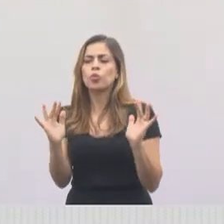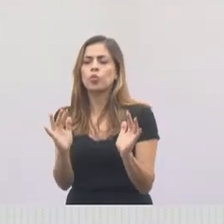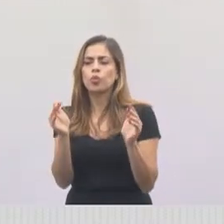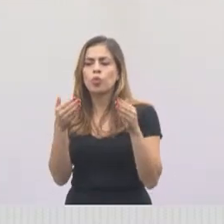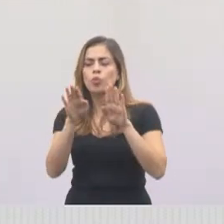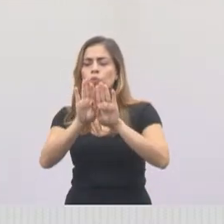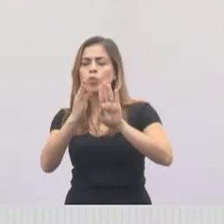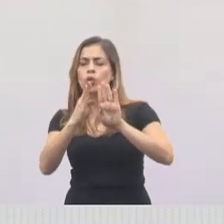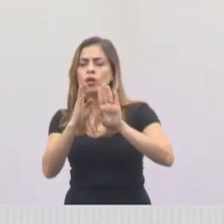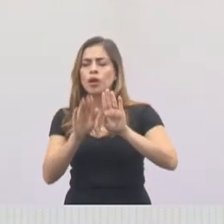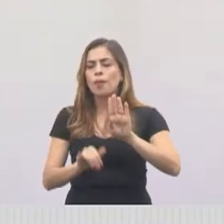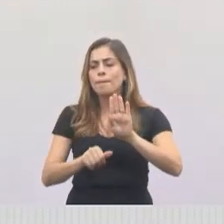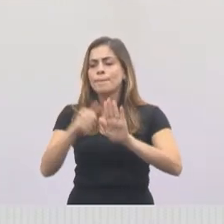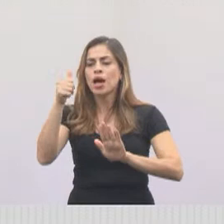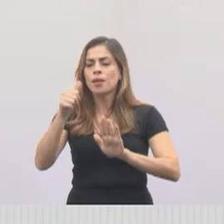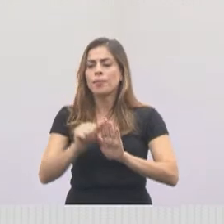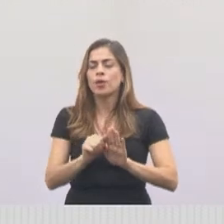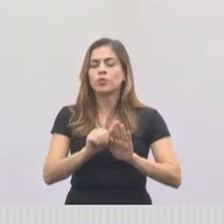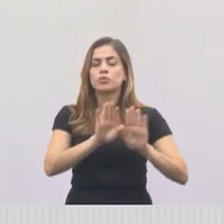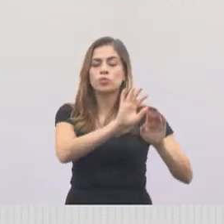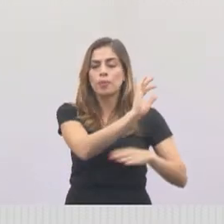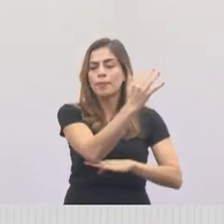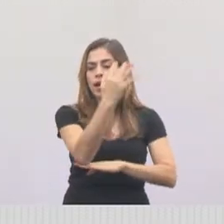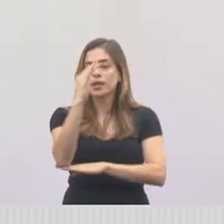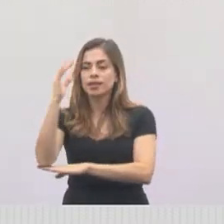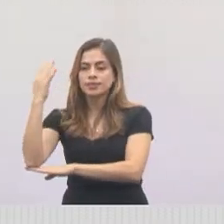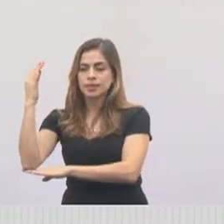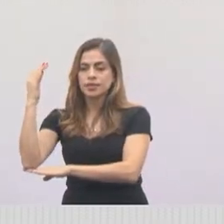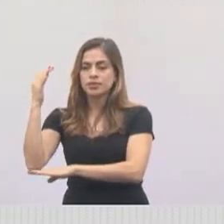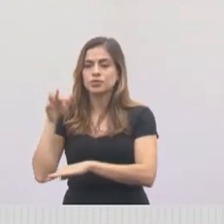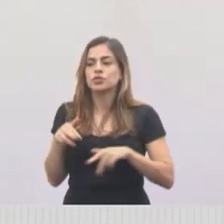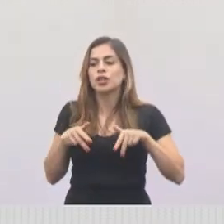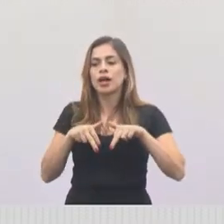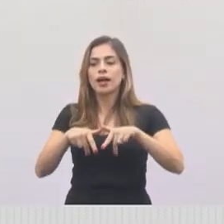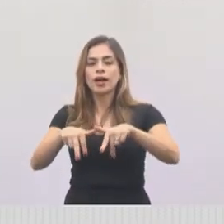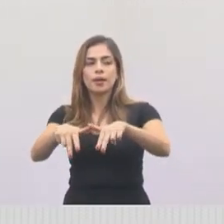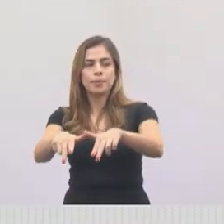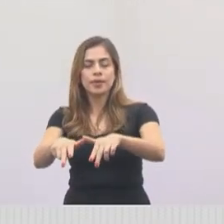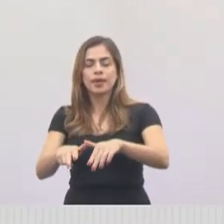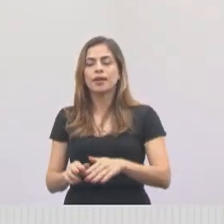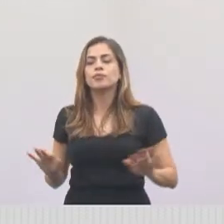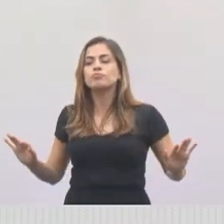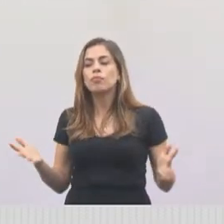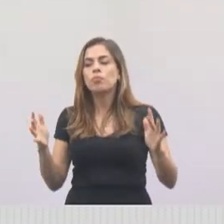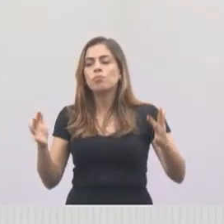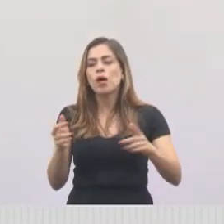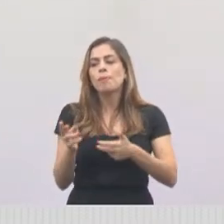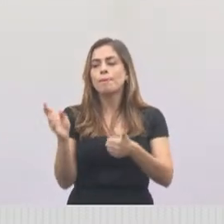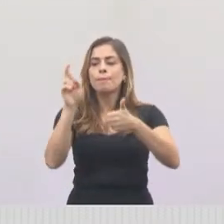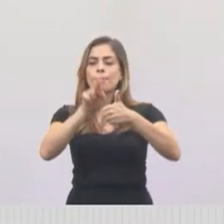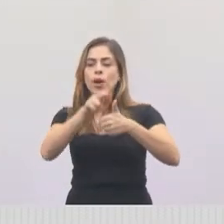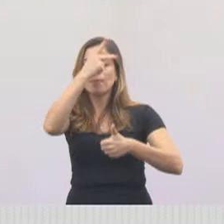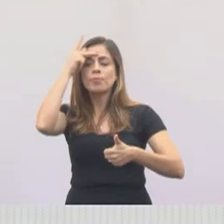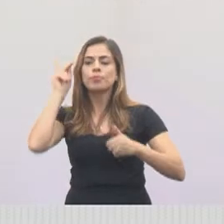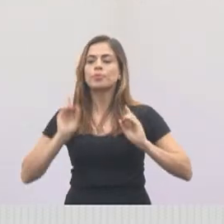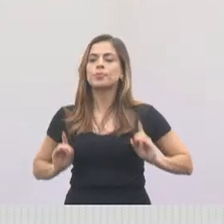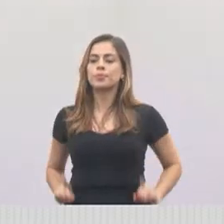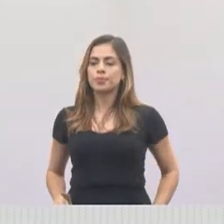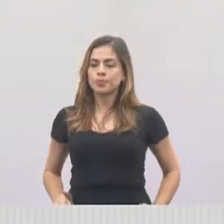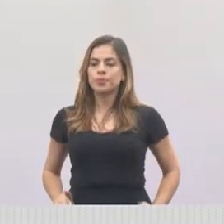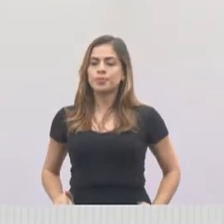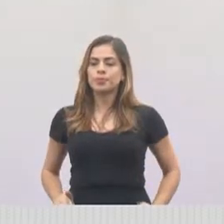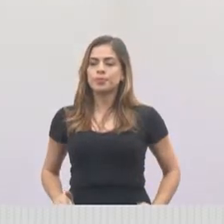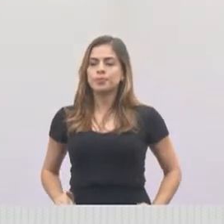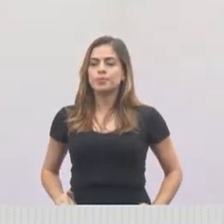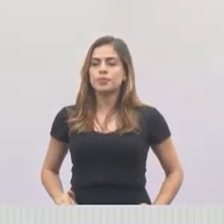no portão principal do Parque da Cidade. A caminhada é promovida pela Procuradoria da Pessoa com